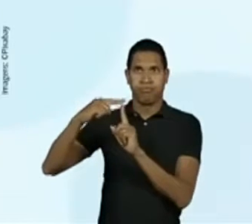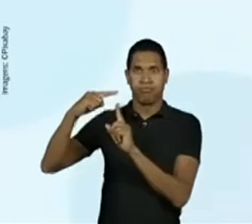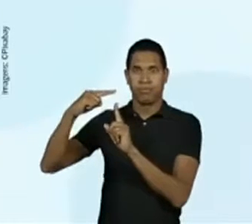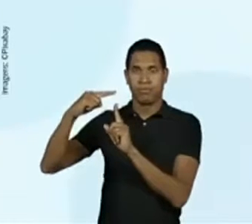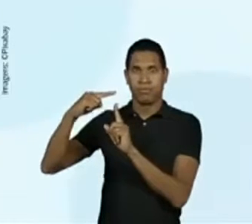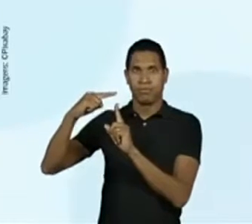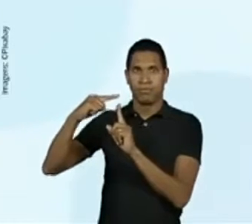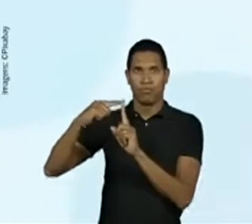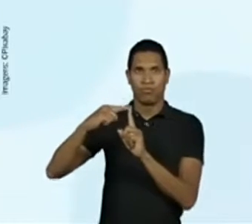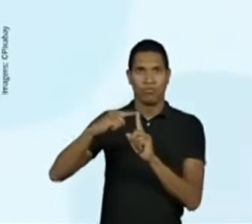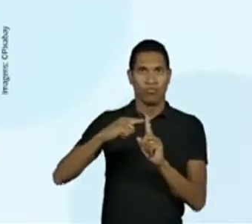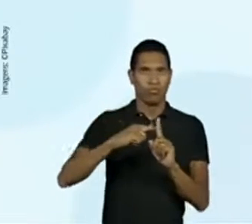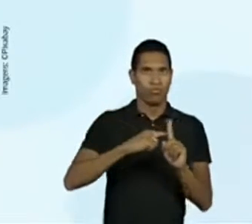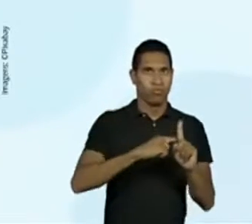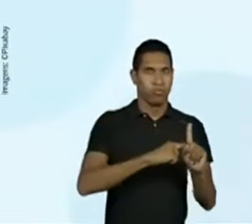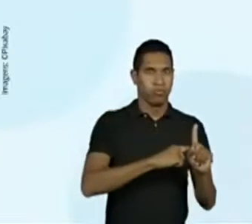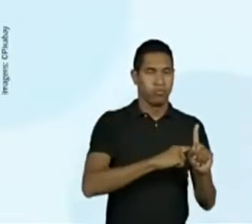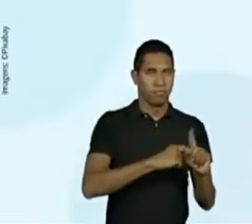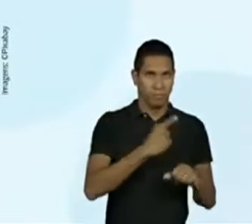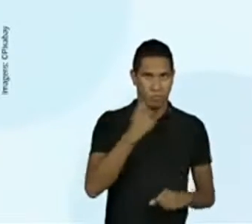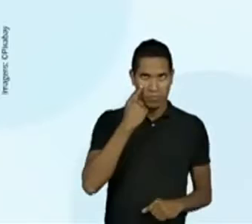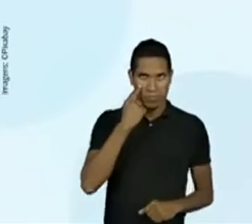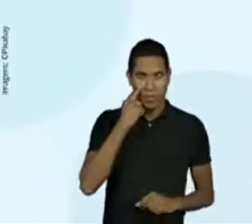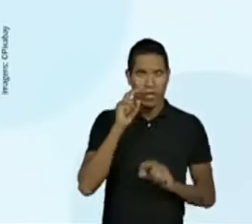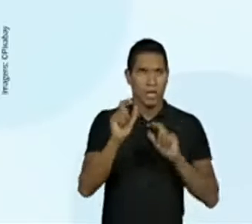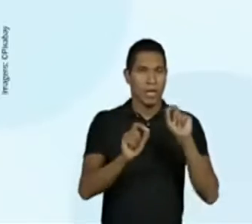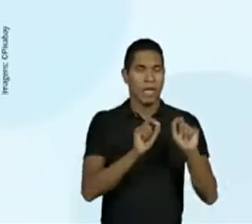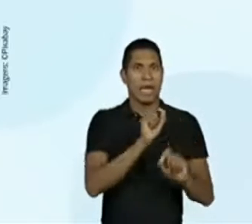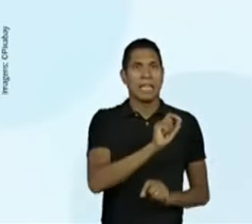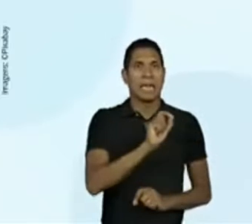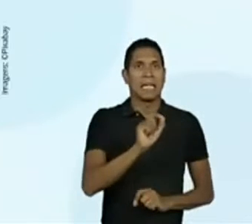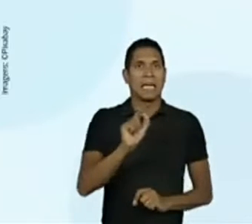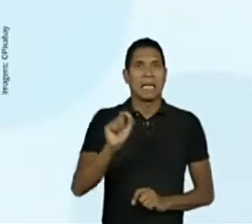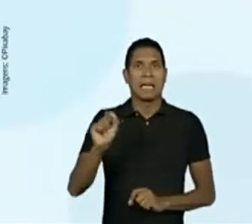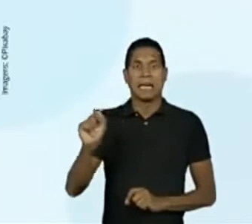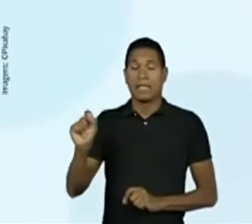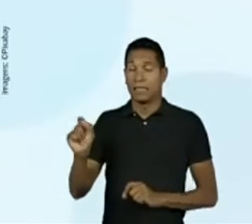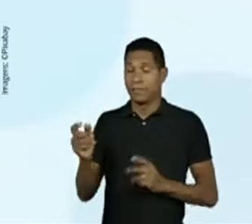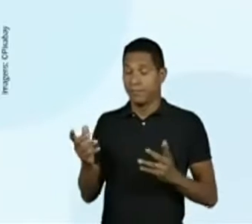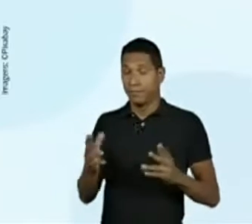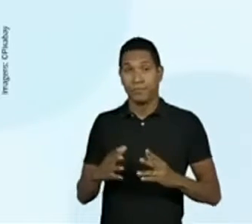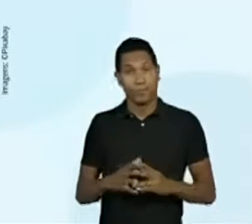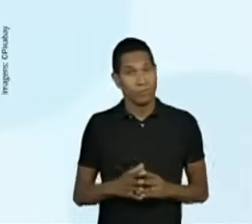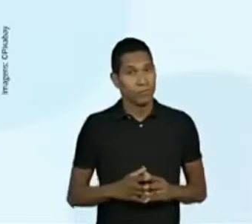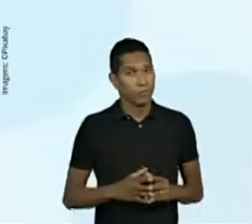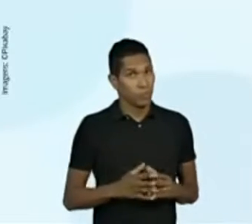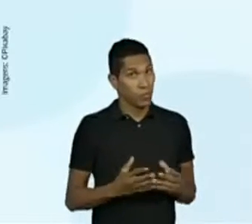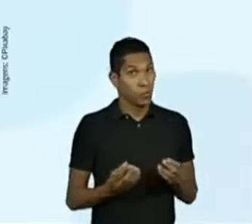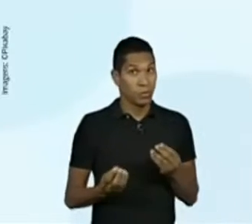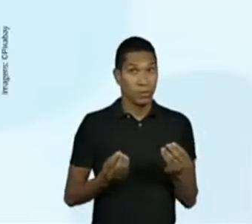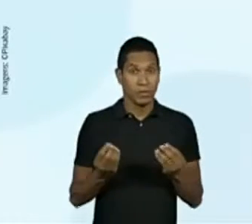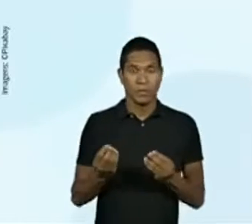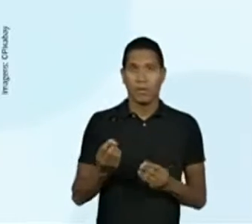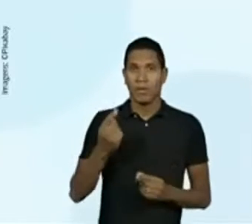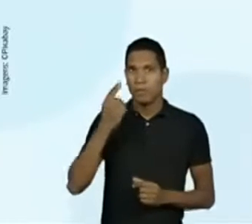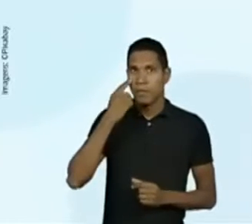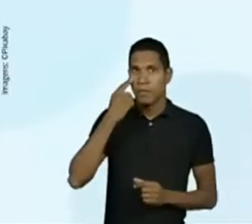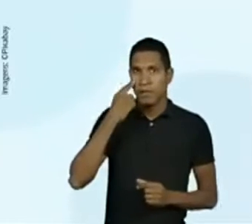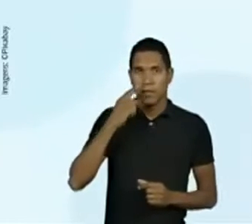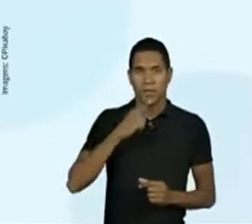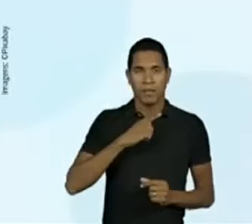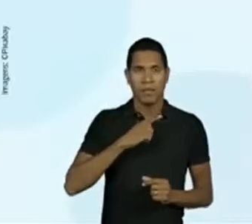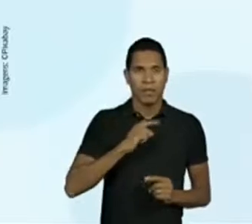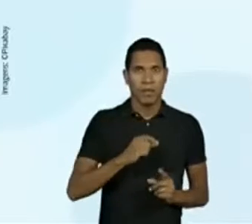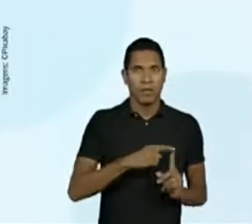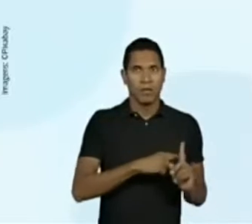temperaturas estão marcando esses termômetros. Vamos entender como é que eles estão funcionando. Observem a graduação.